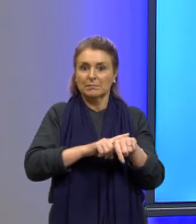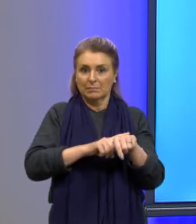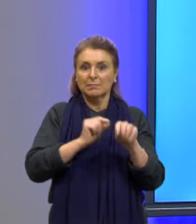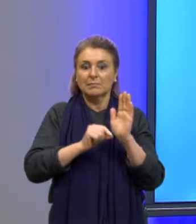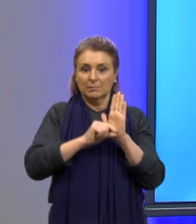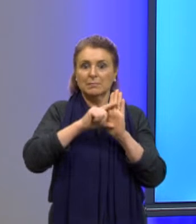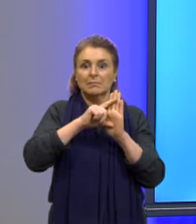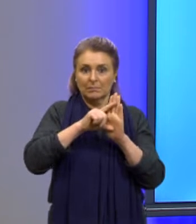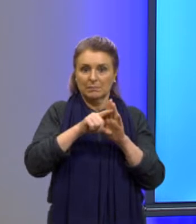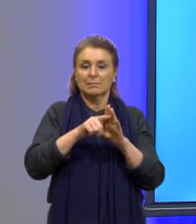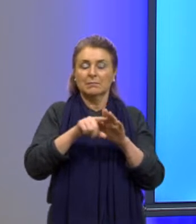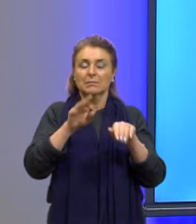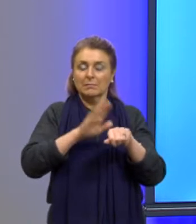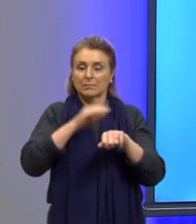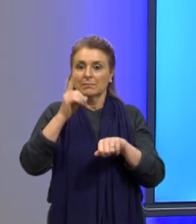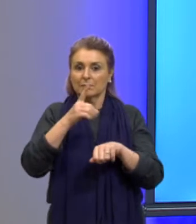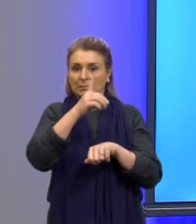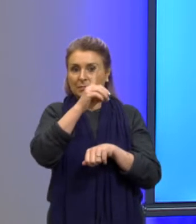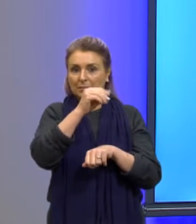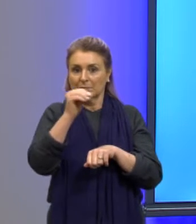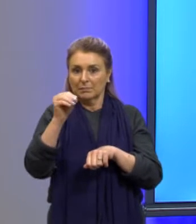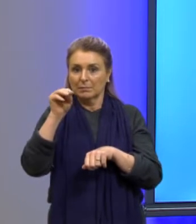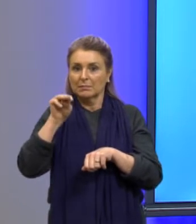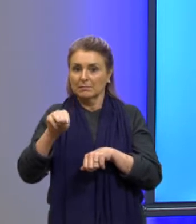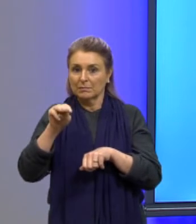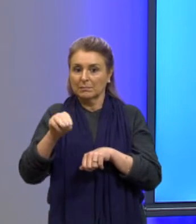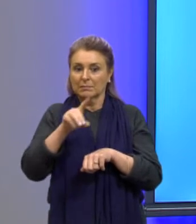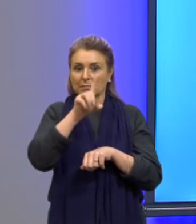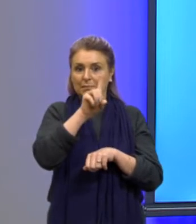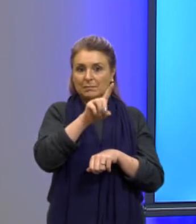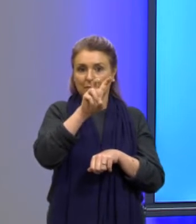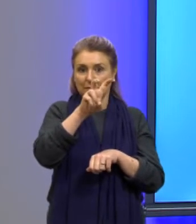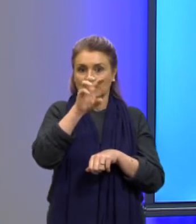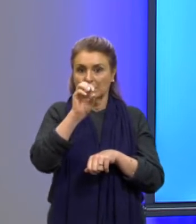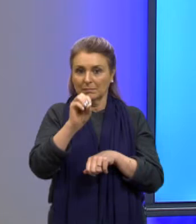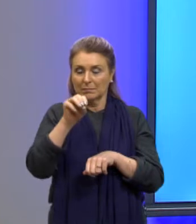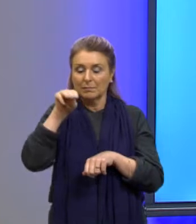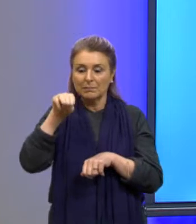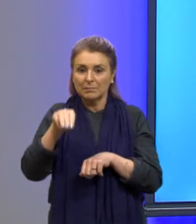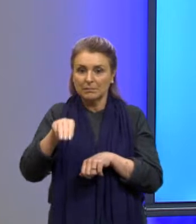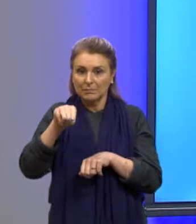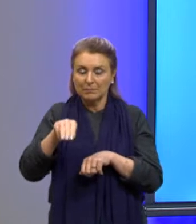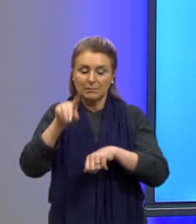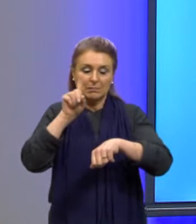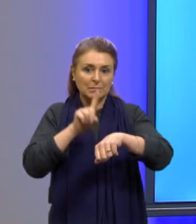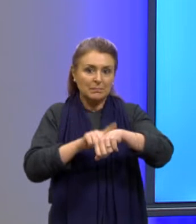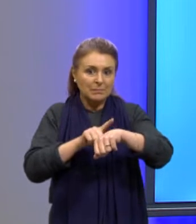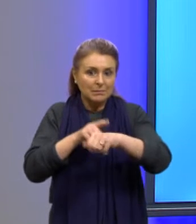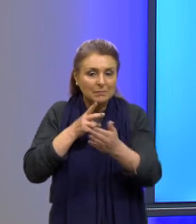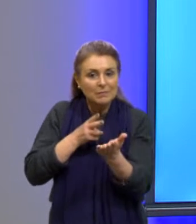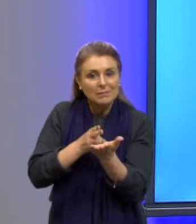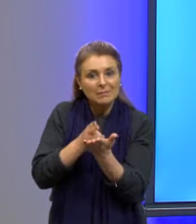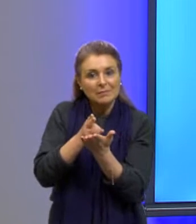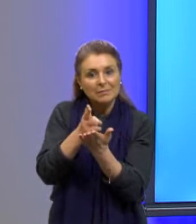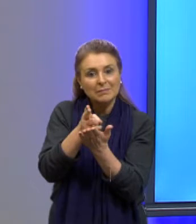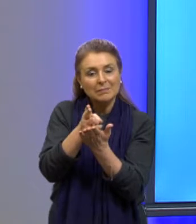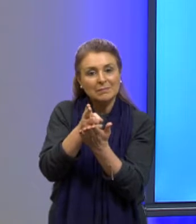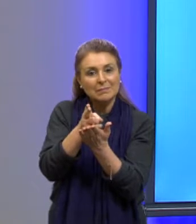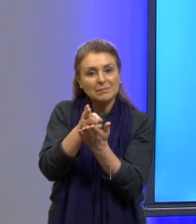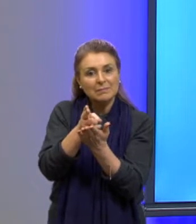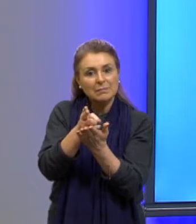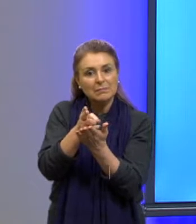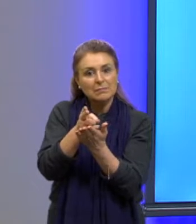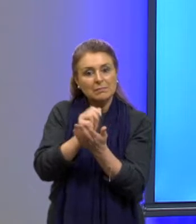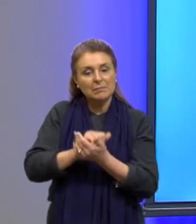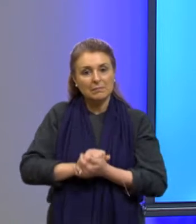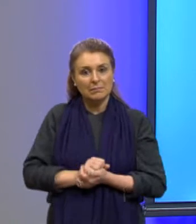minutos. Certo? Ou seja, 150 minutos. Que é o tempo de permanência e ele vai ser dado por